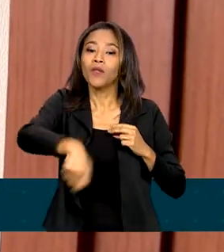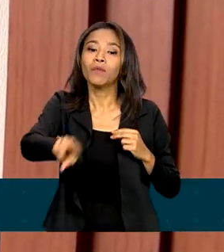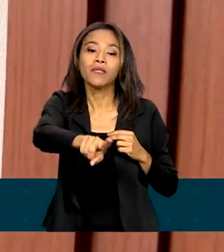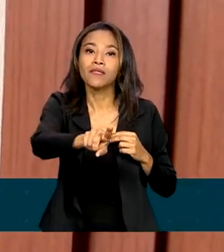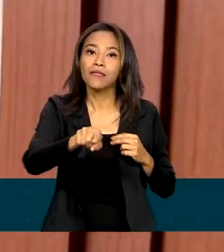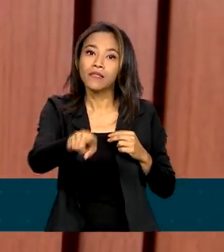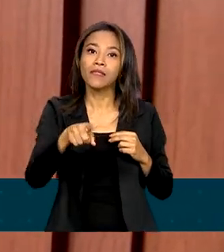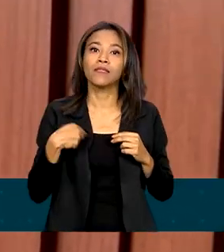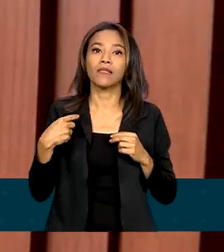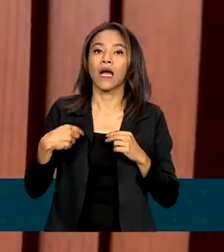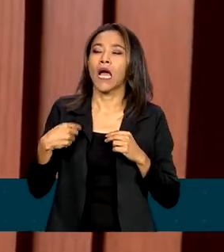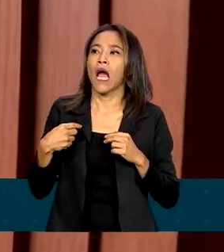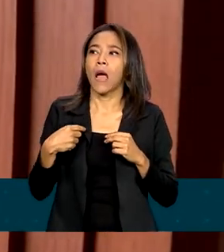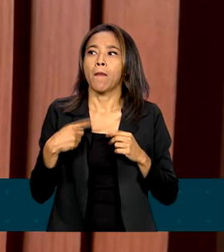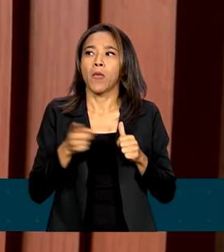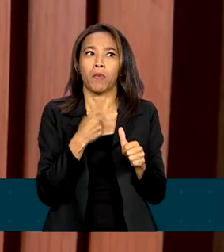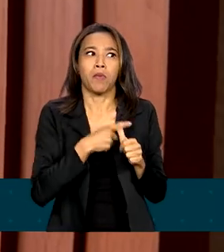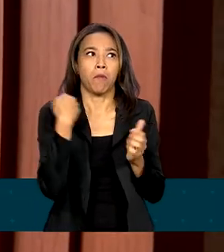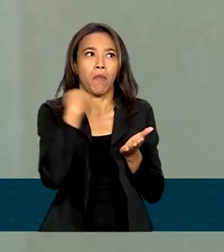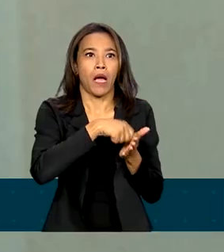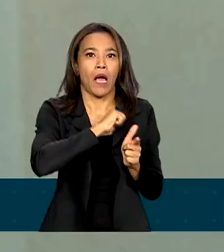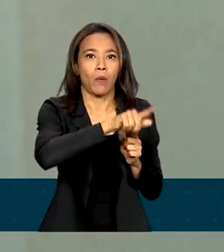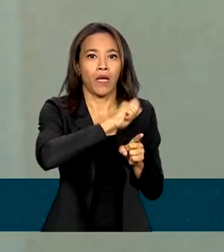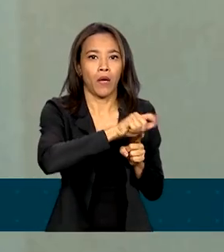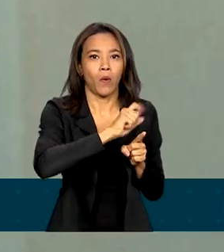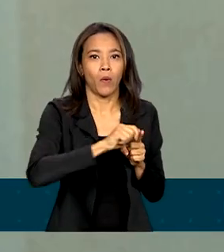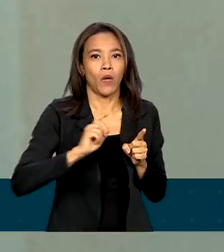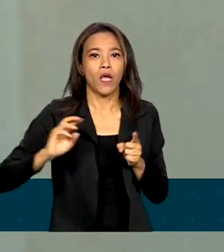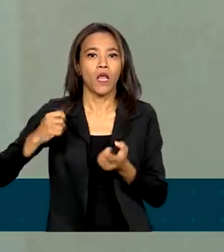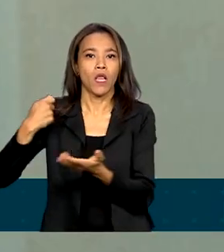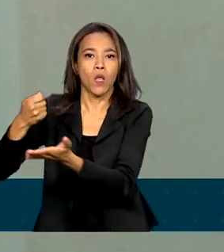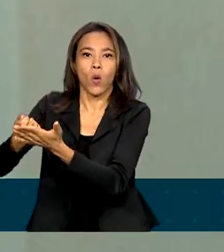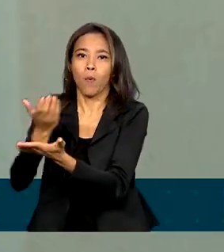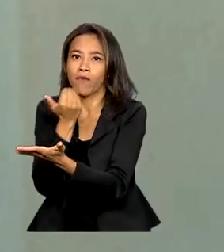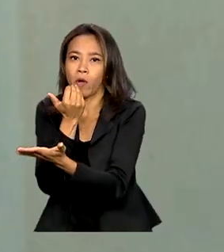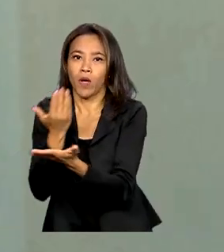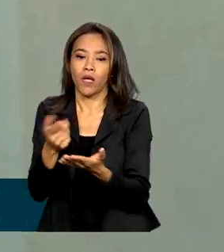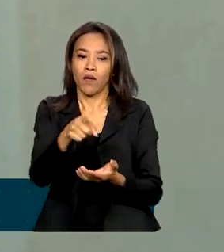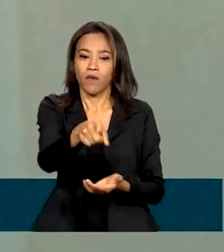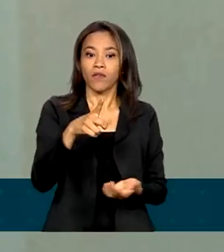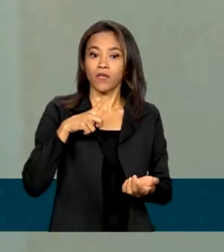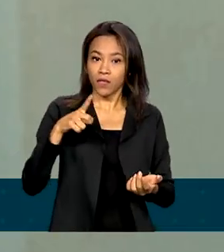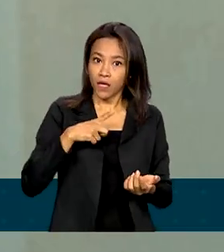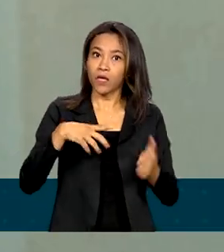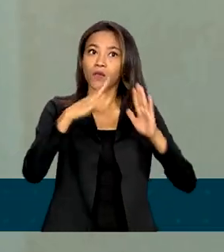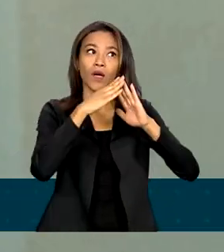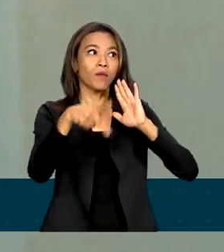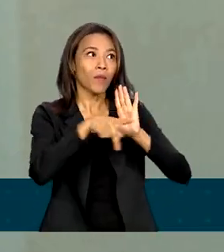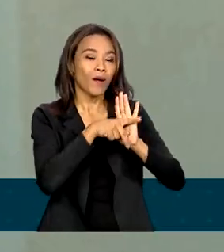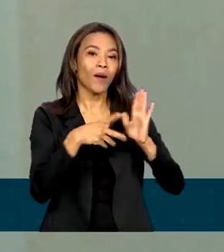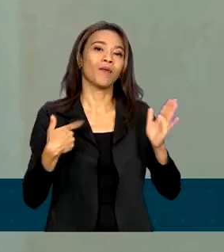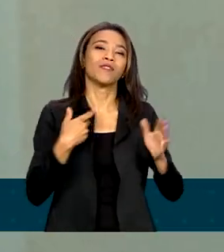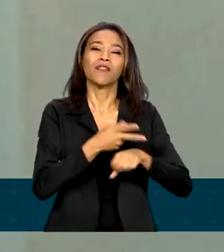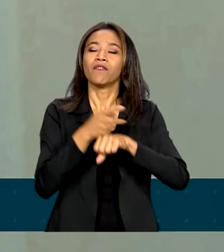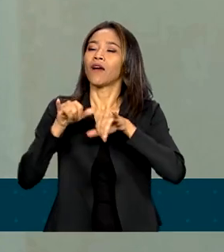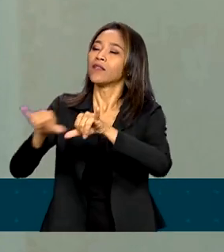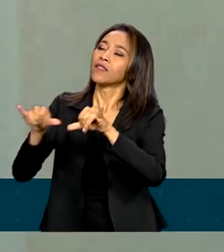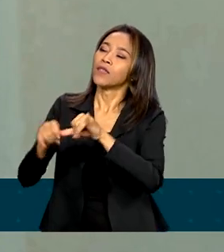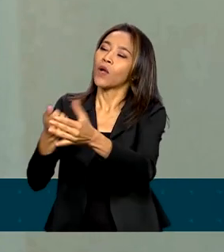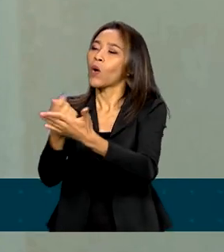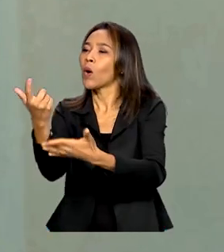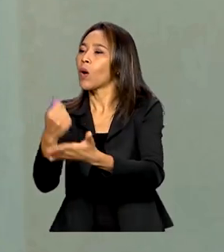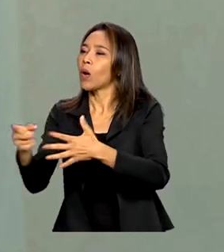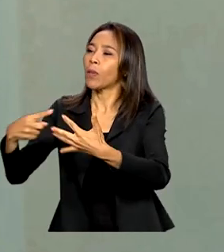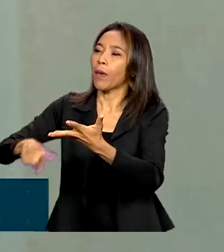abrir mão de comprar comida para pagar aluguel. Você tem sua moradia, você pega seu dinheirinho, você vai no mercado, faz as suas